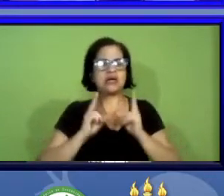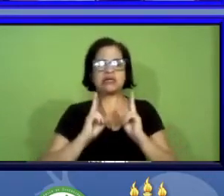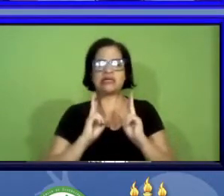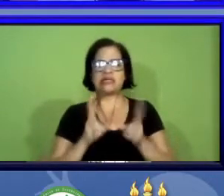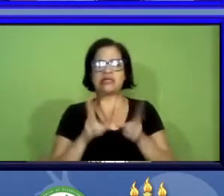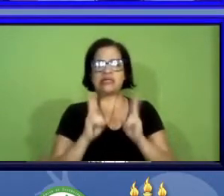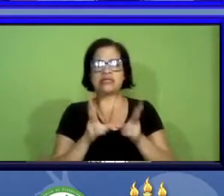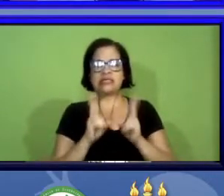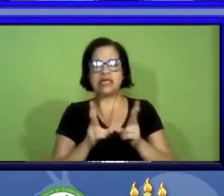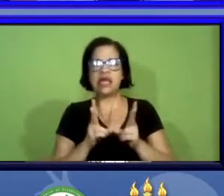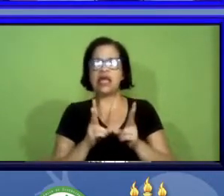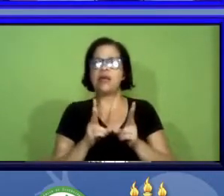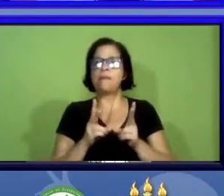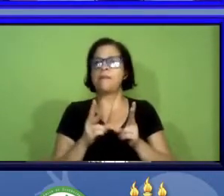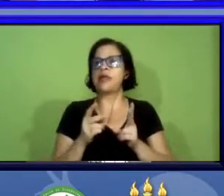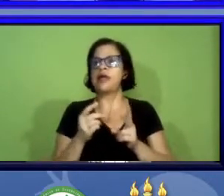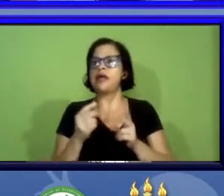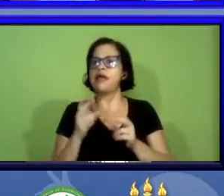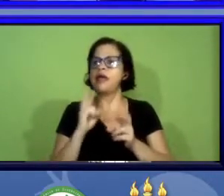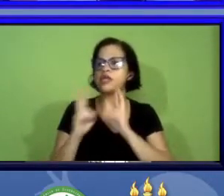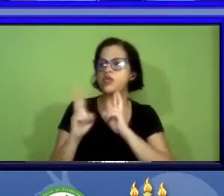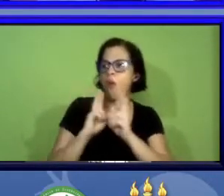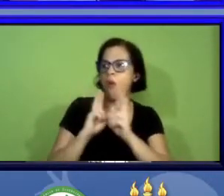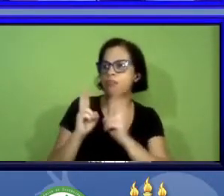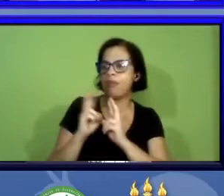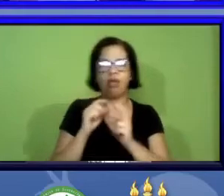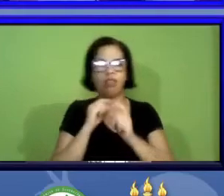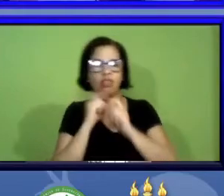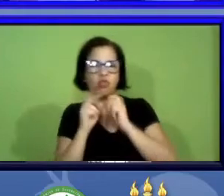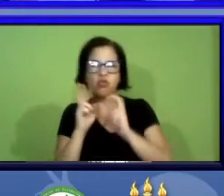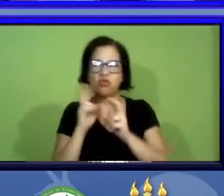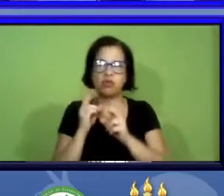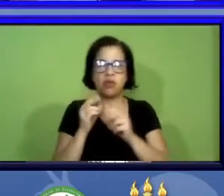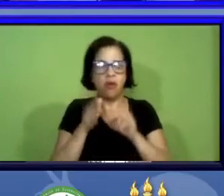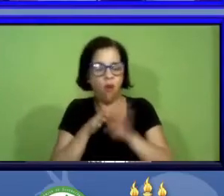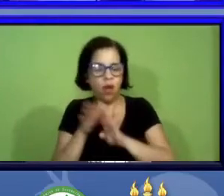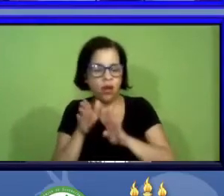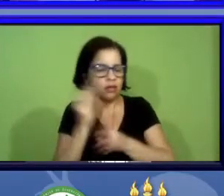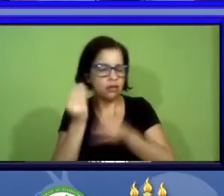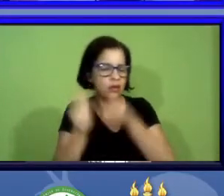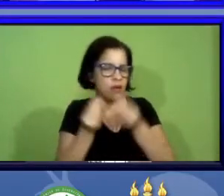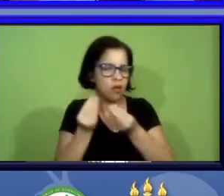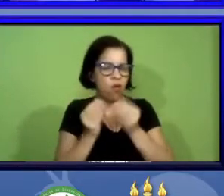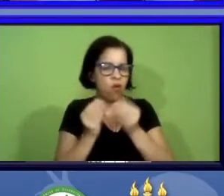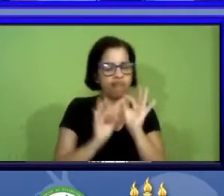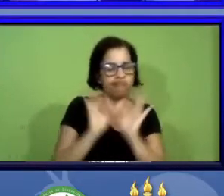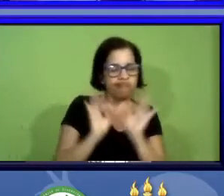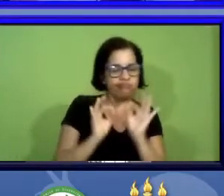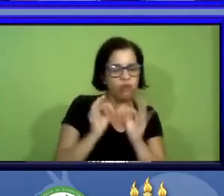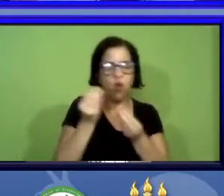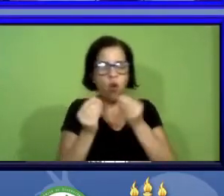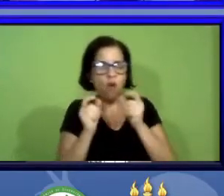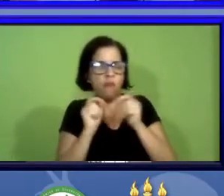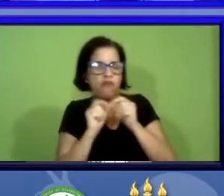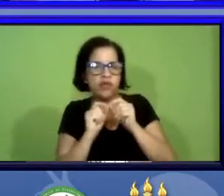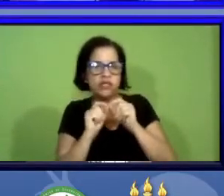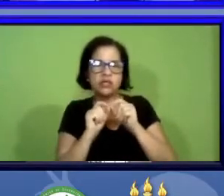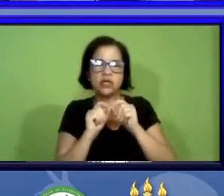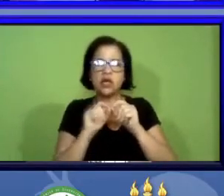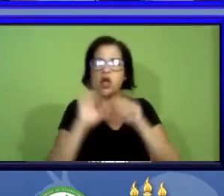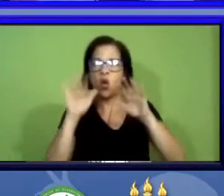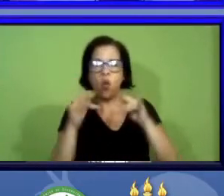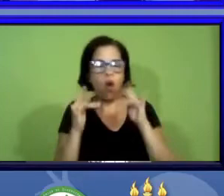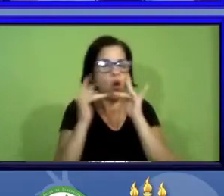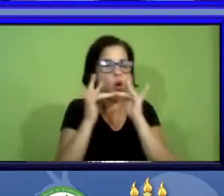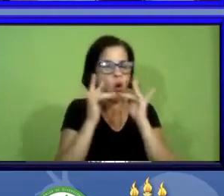tirando dúvidas e nos orientando de como proceder o que fazer quais os contatos